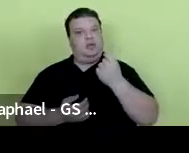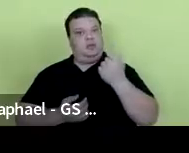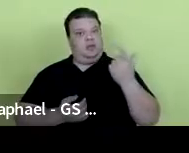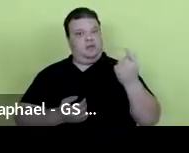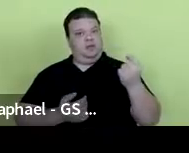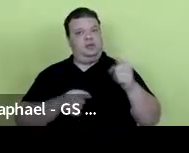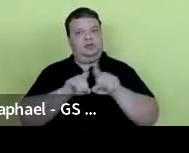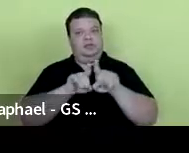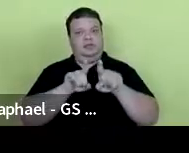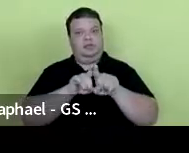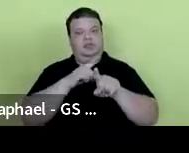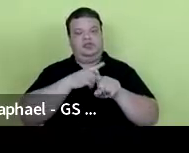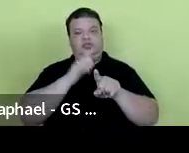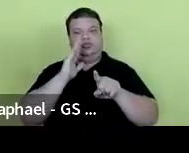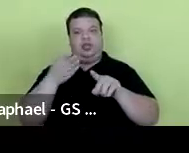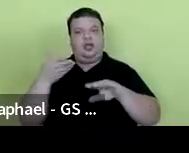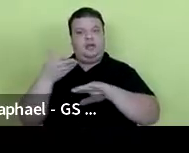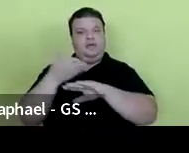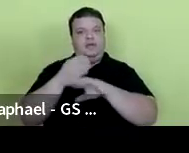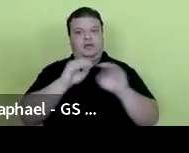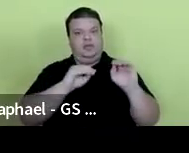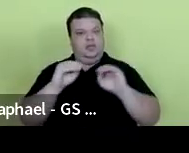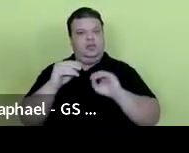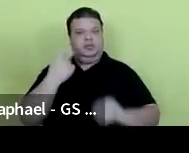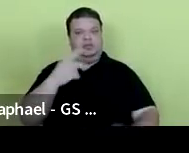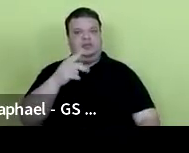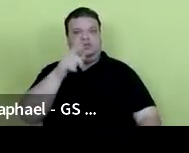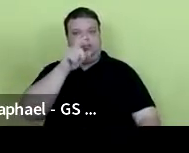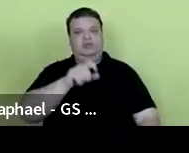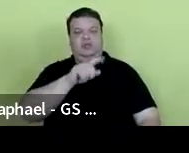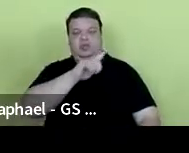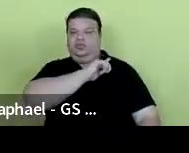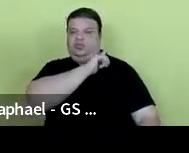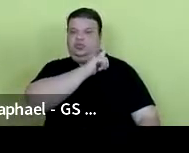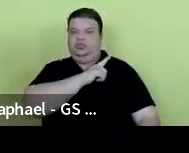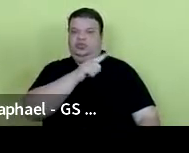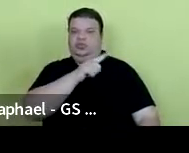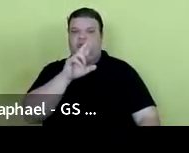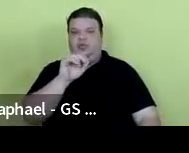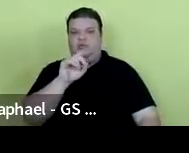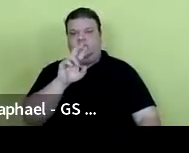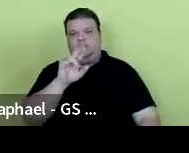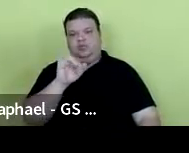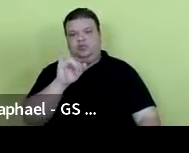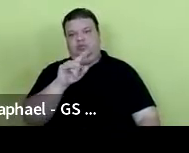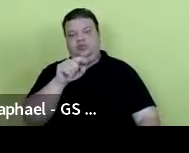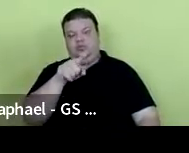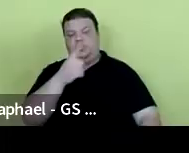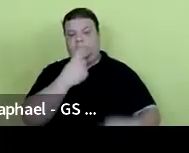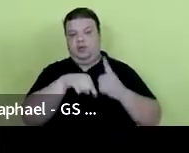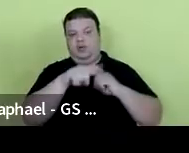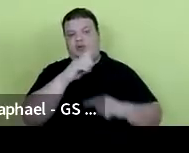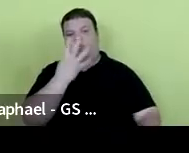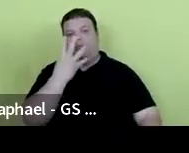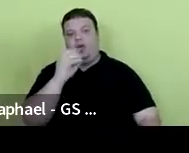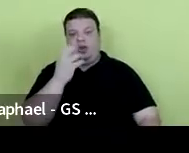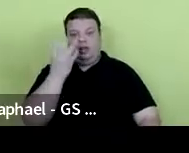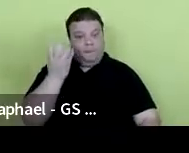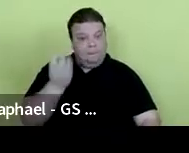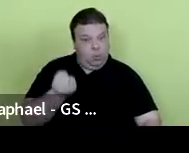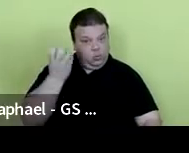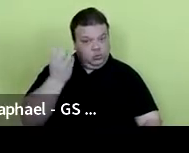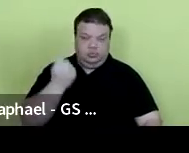com a vinda dele, já na gestão do doutor Rodrigo, nós tivemos um acréscimo de 40 bolsas